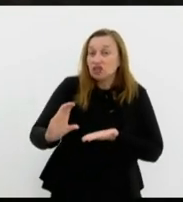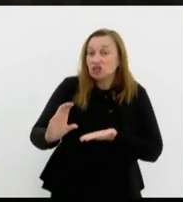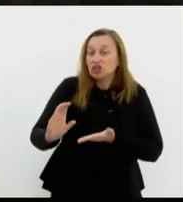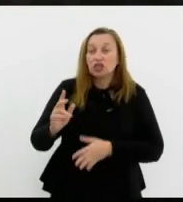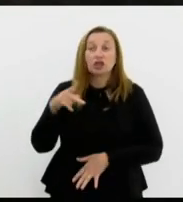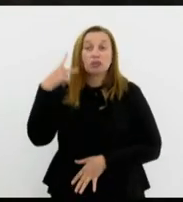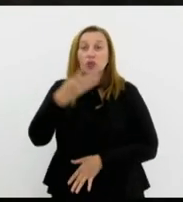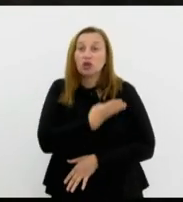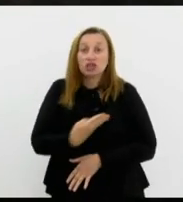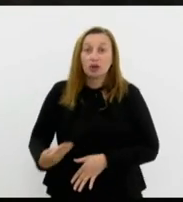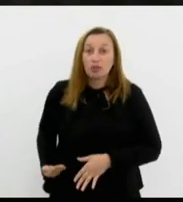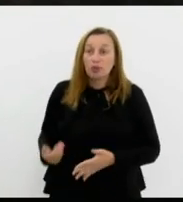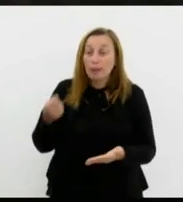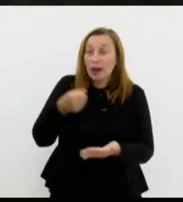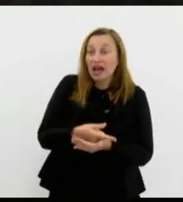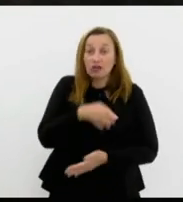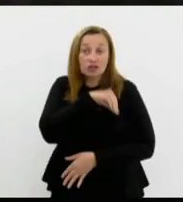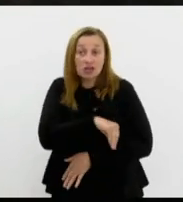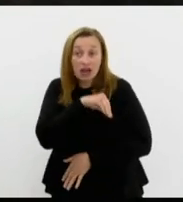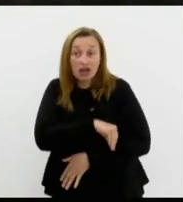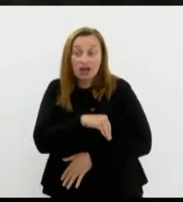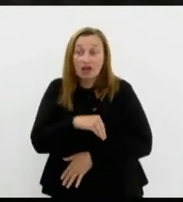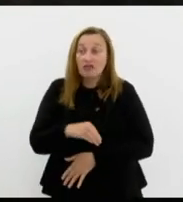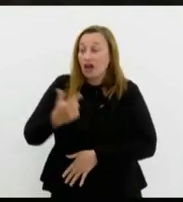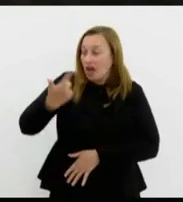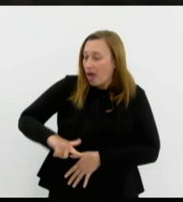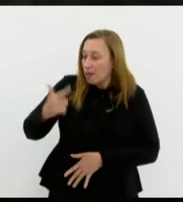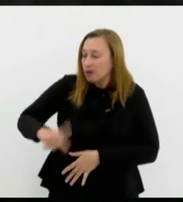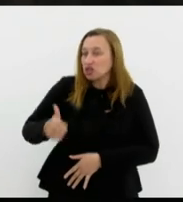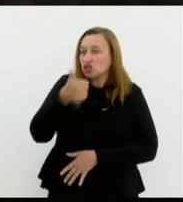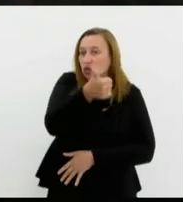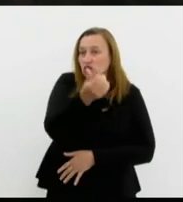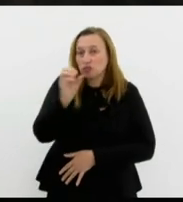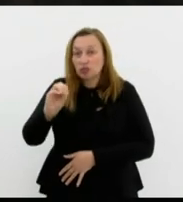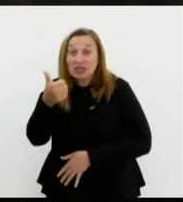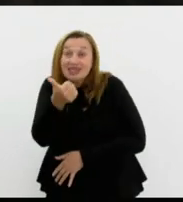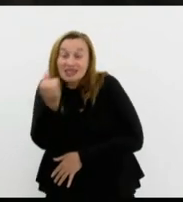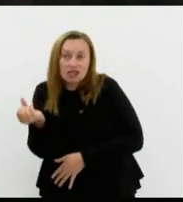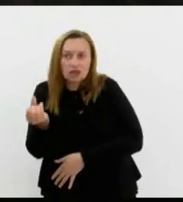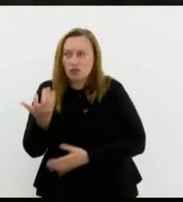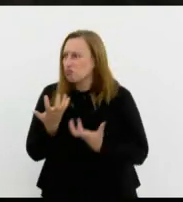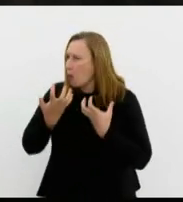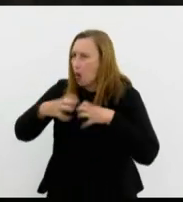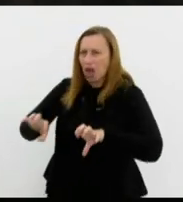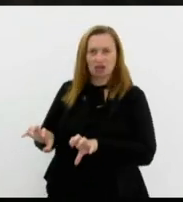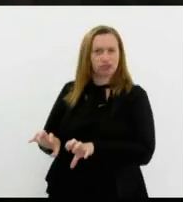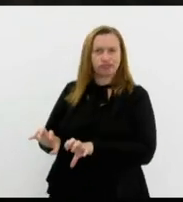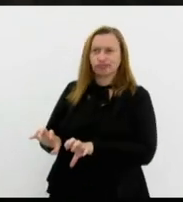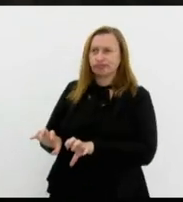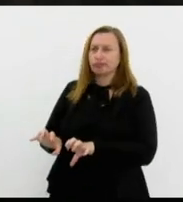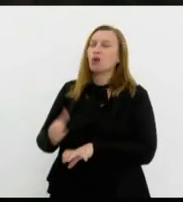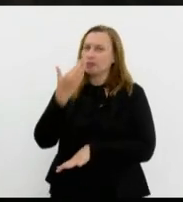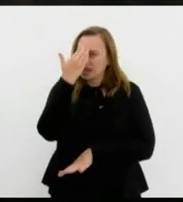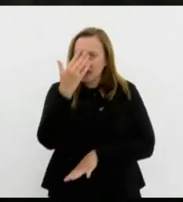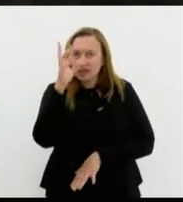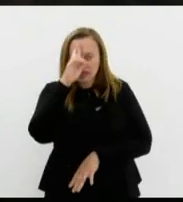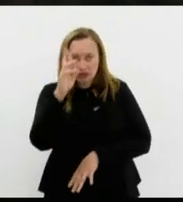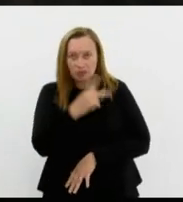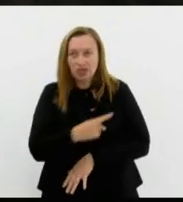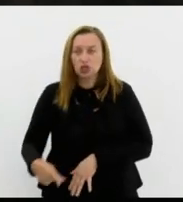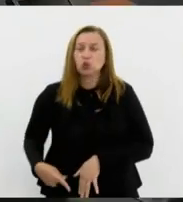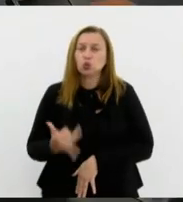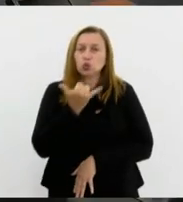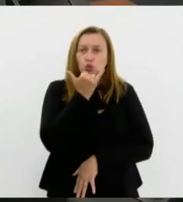salarial, a gente vai repetir 2016. E eu não quero isso. muito obrigado, senhora presidente. Me